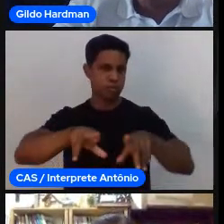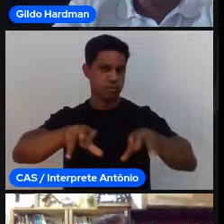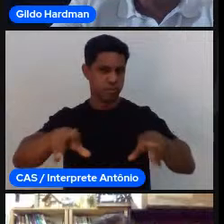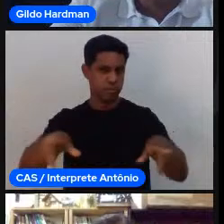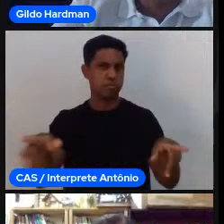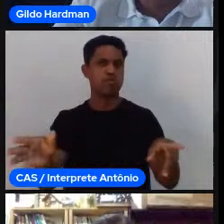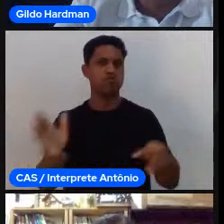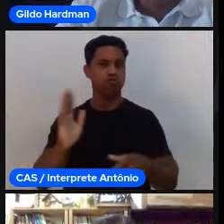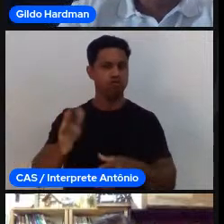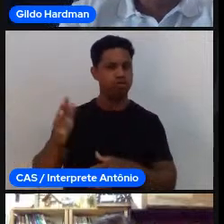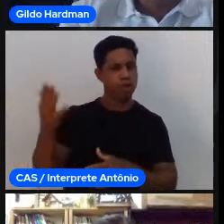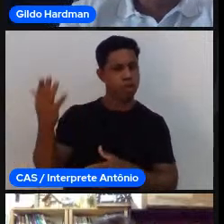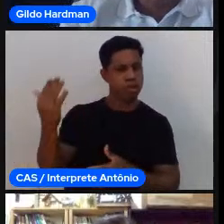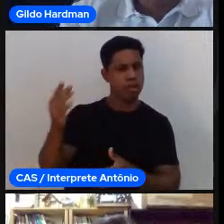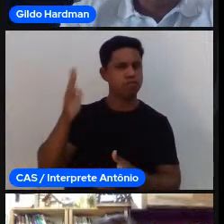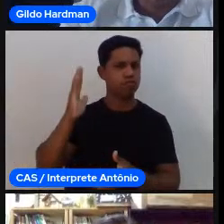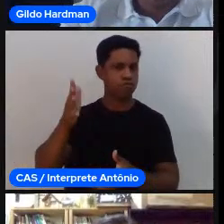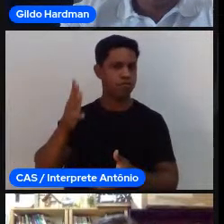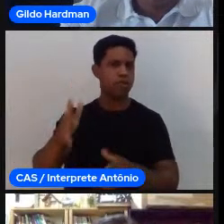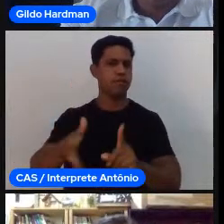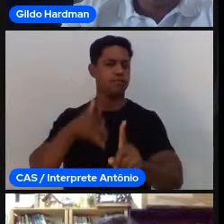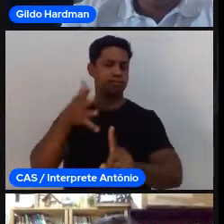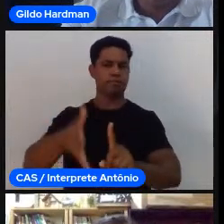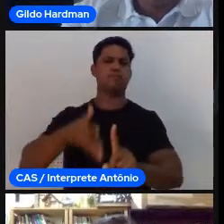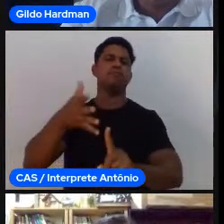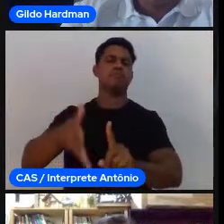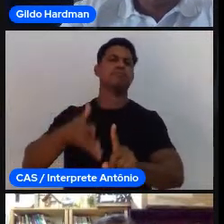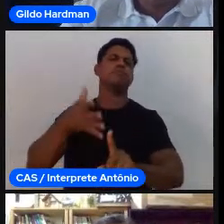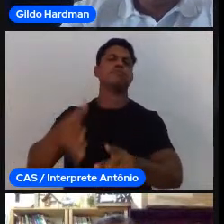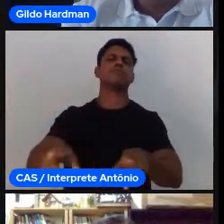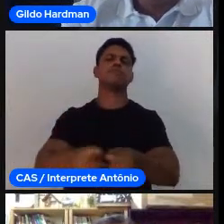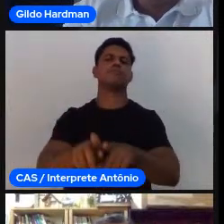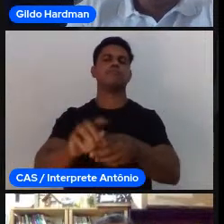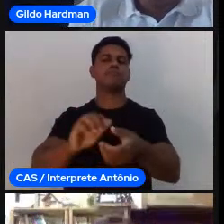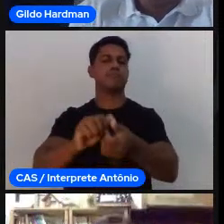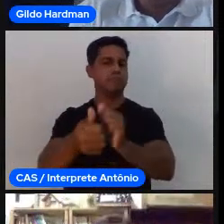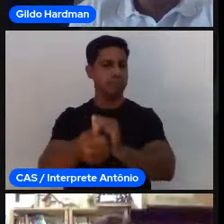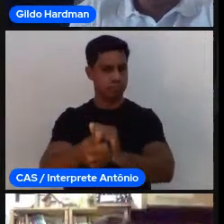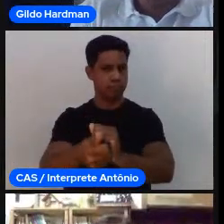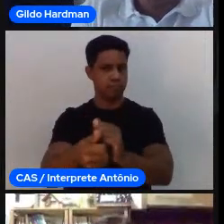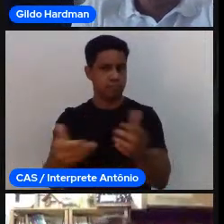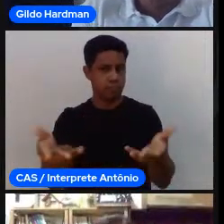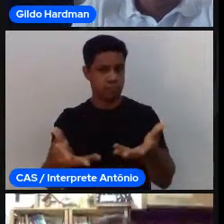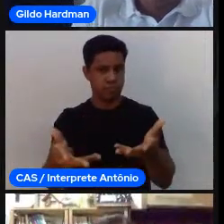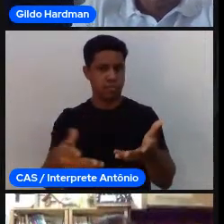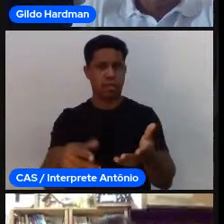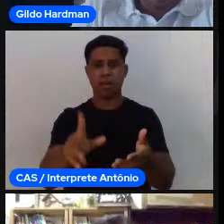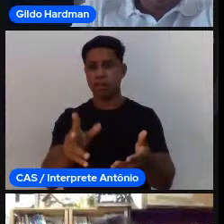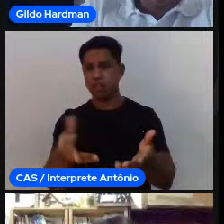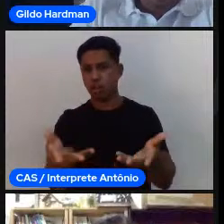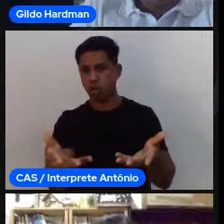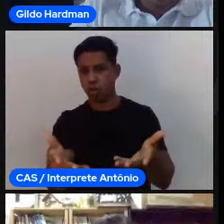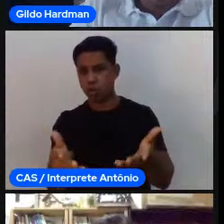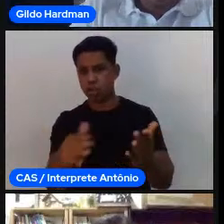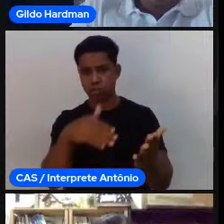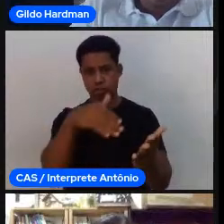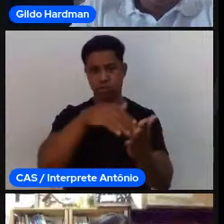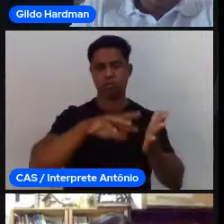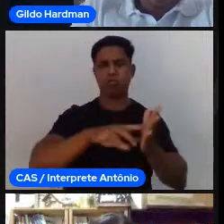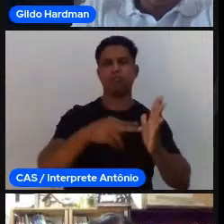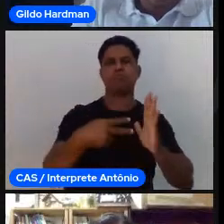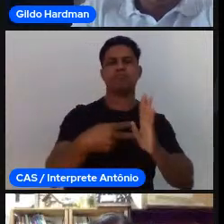já vem pensando um pouquinho sobre o esporte, desses múltiplos significados que as pessoas constroem a partir da